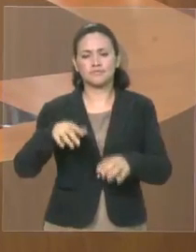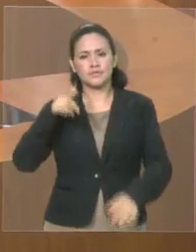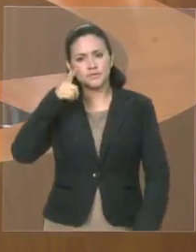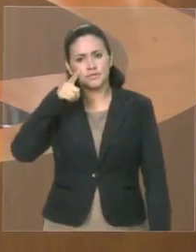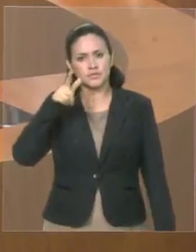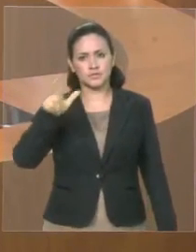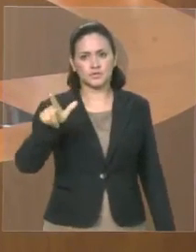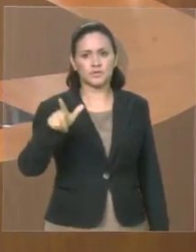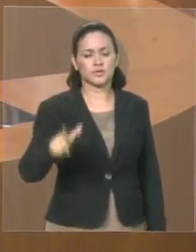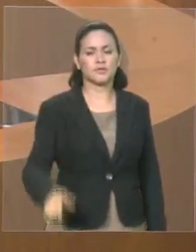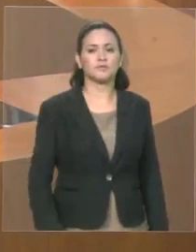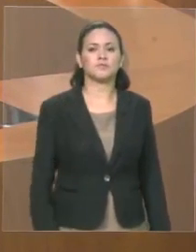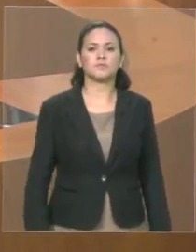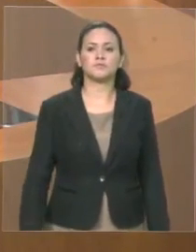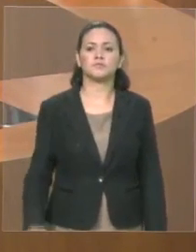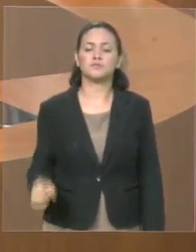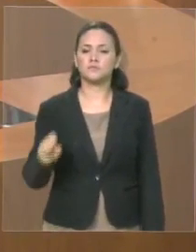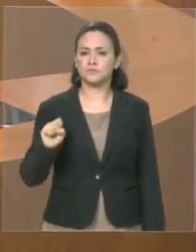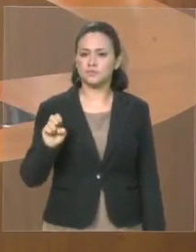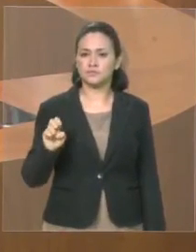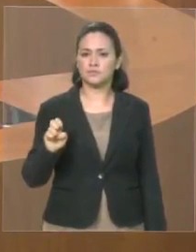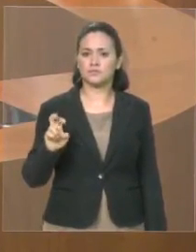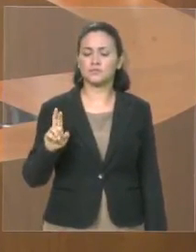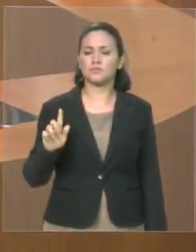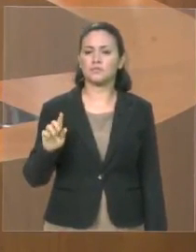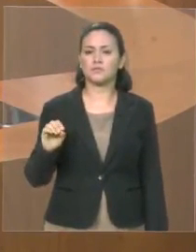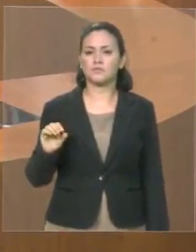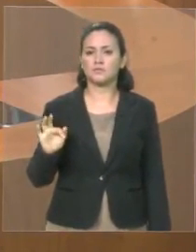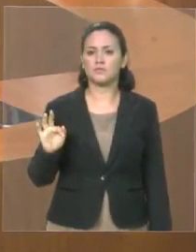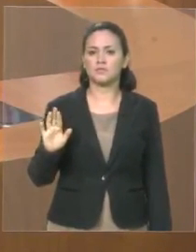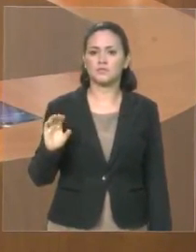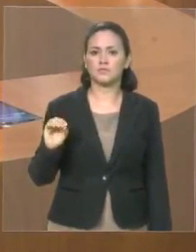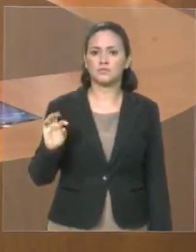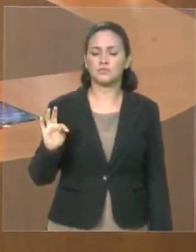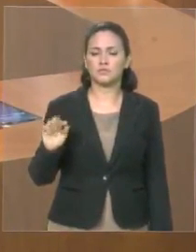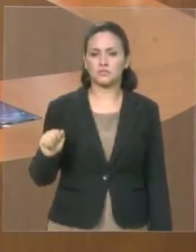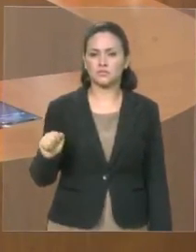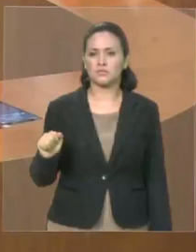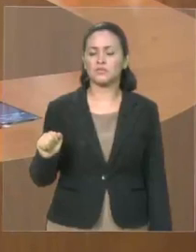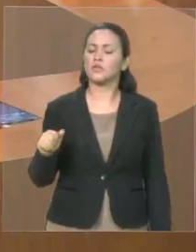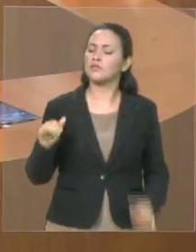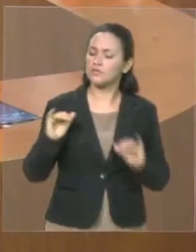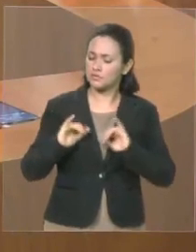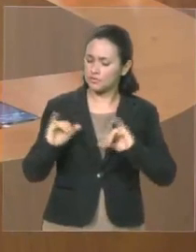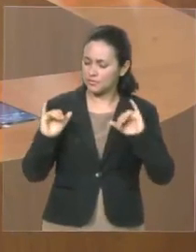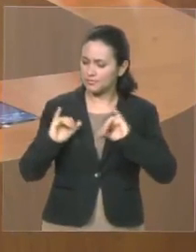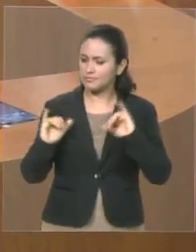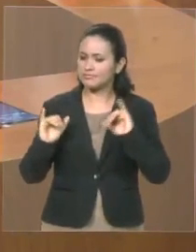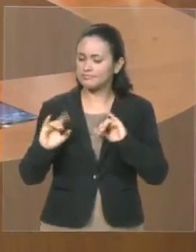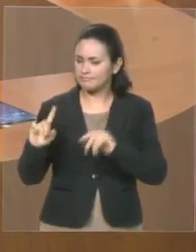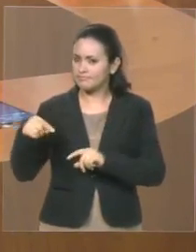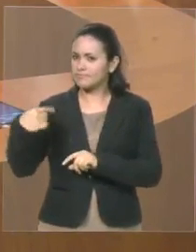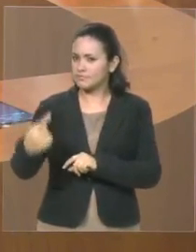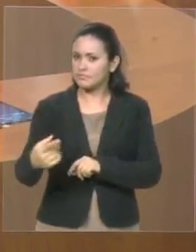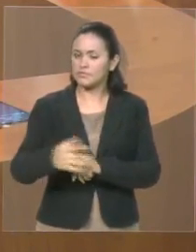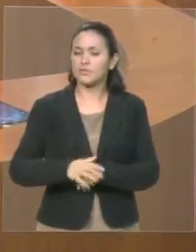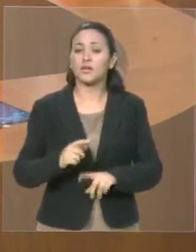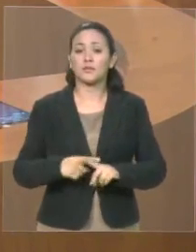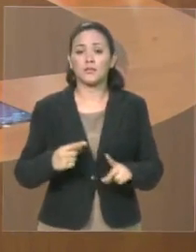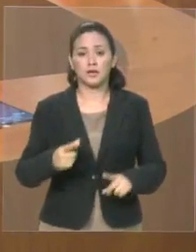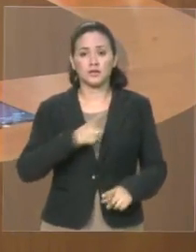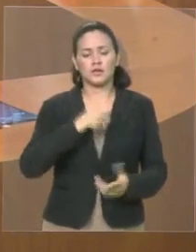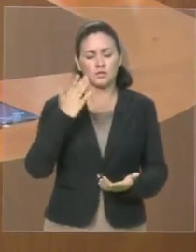Sérgio Frota vai ainda se posicionar sobre o assunto, mas, presidente Sérgio, vossa excelência tem a nossa confiança